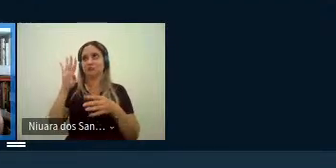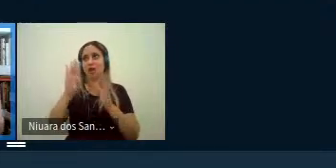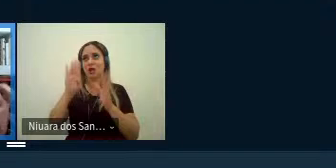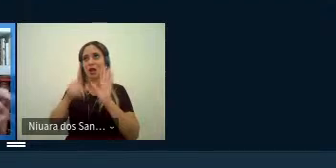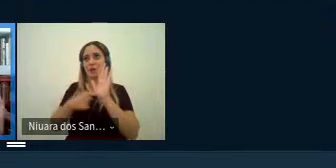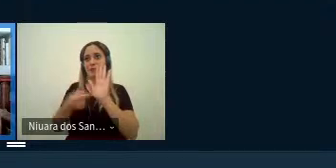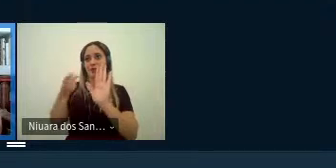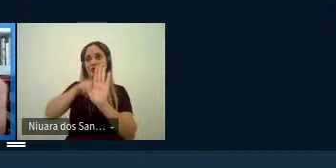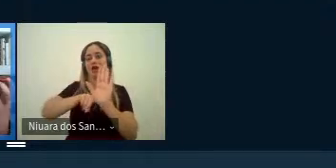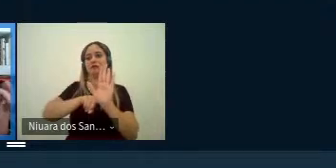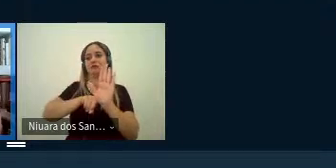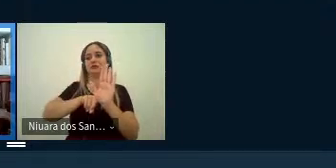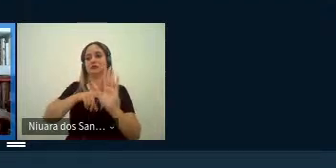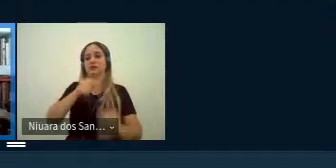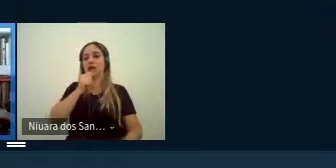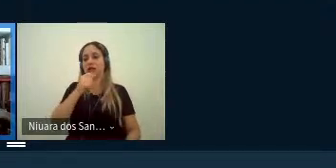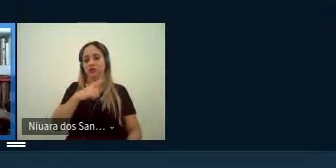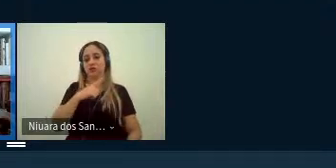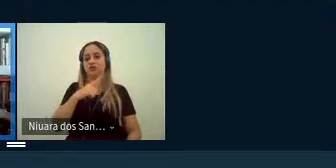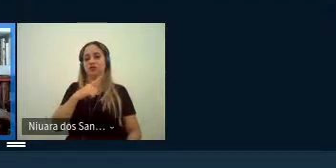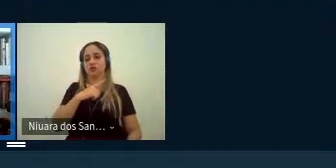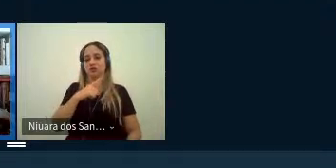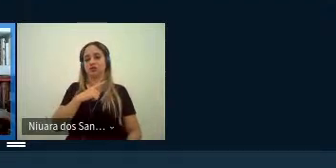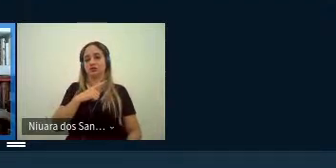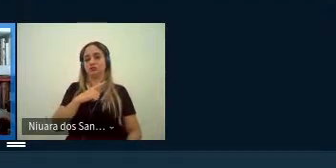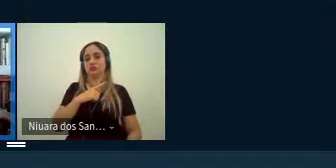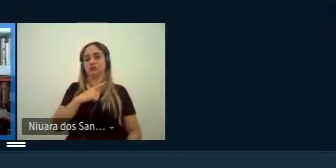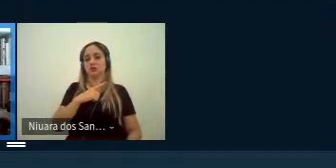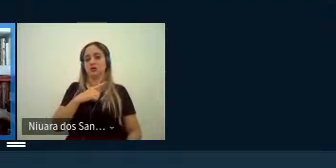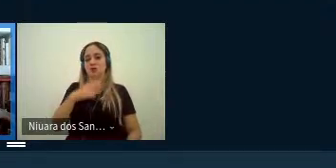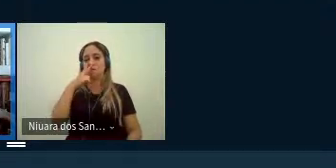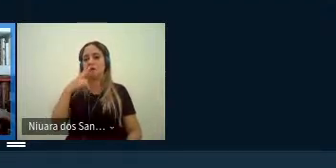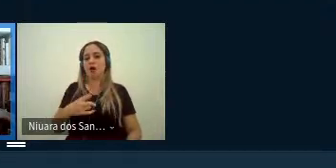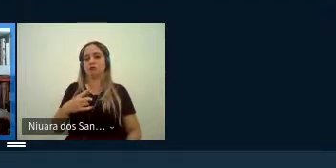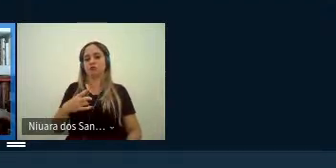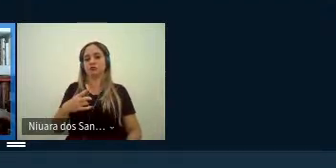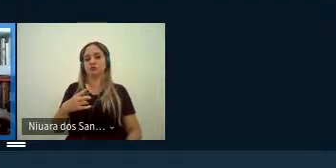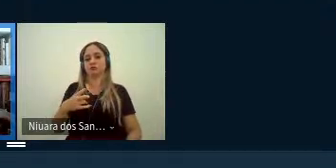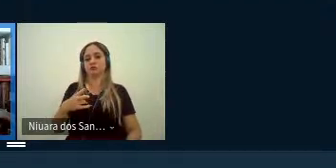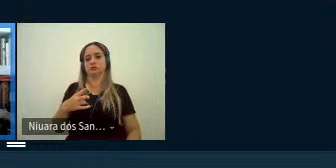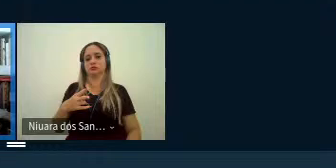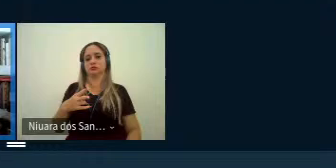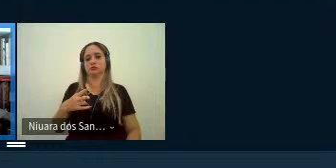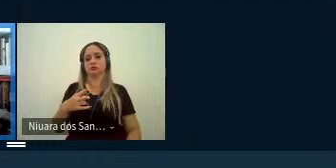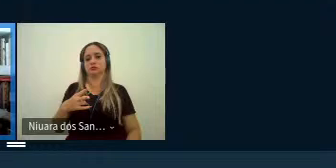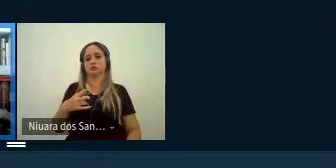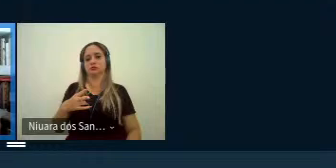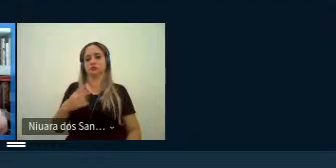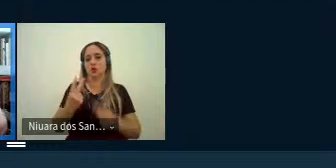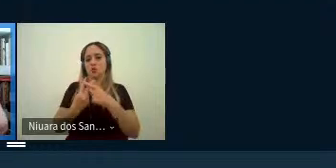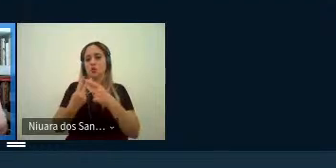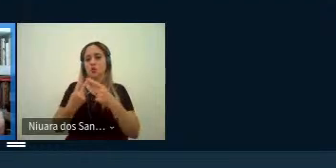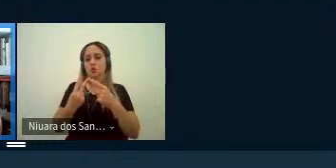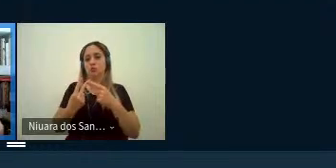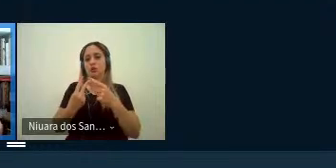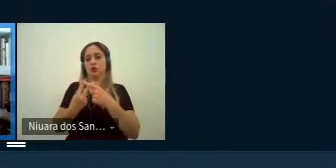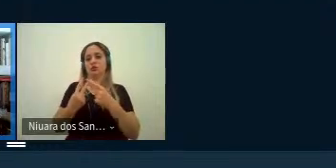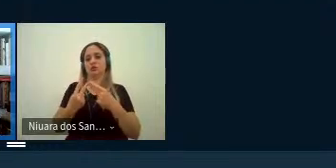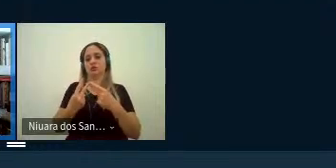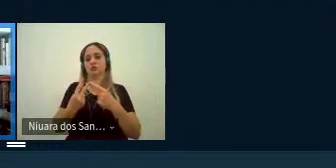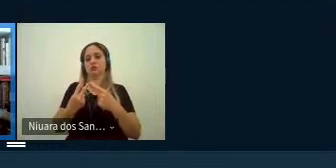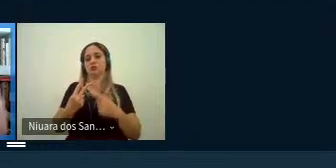ainda tinha né essa conotação bastante forte da polarização né ainda